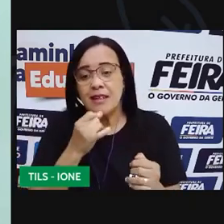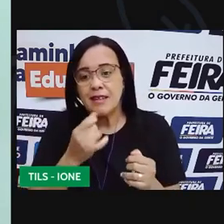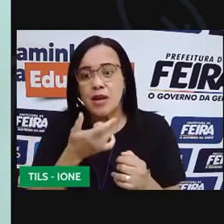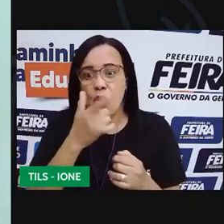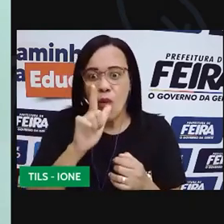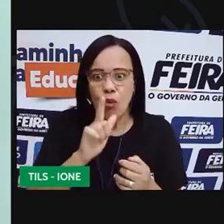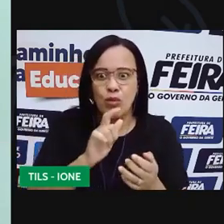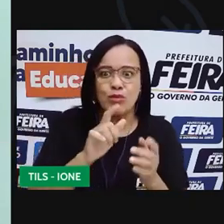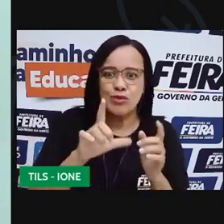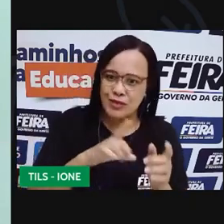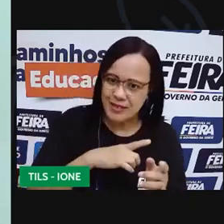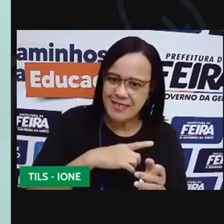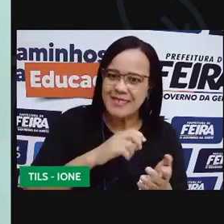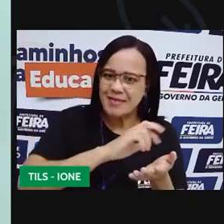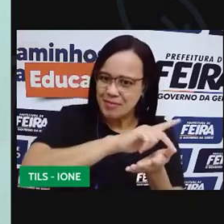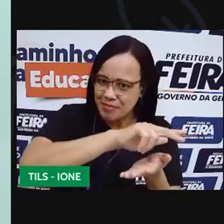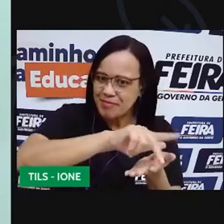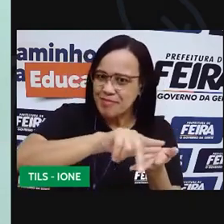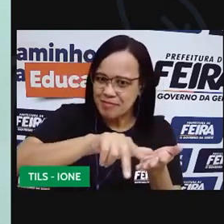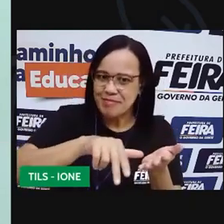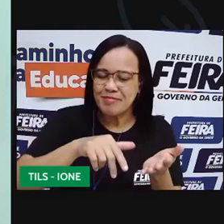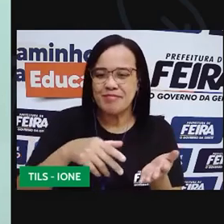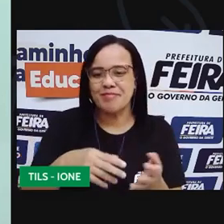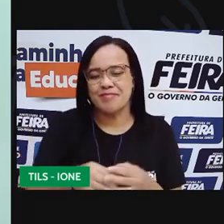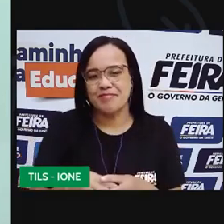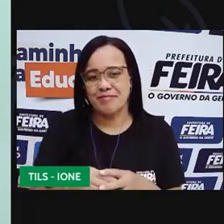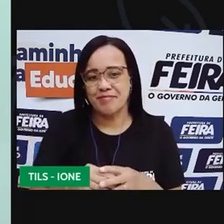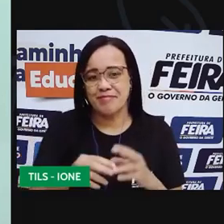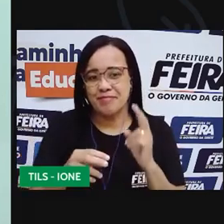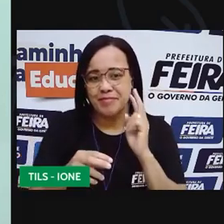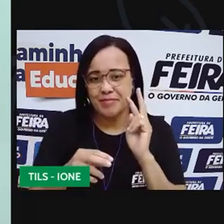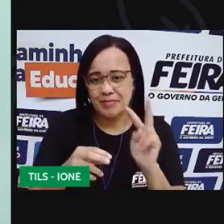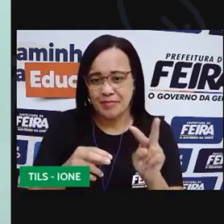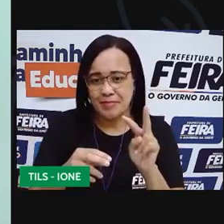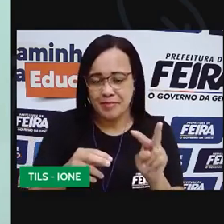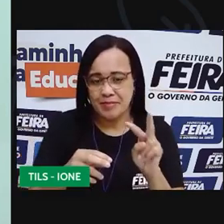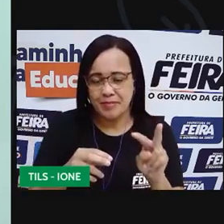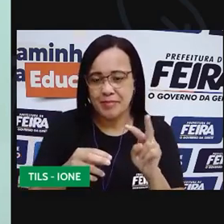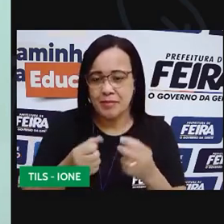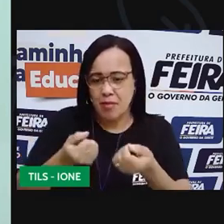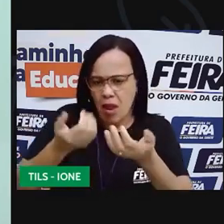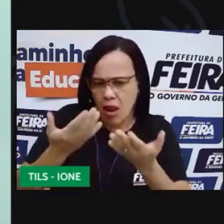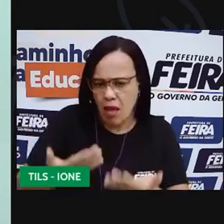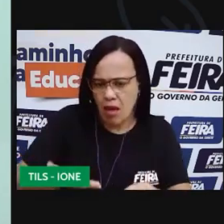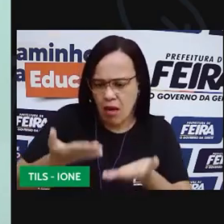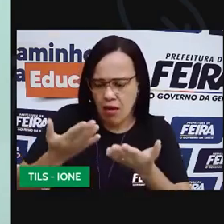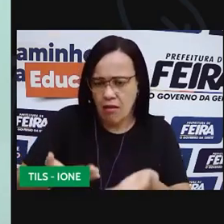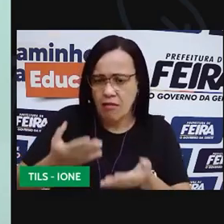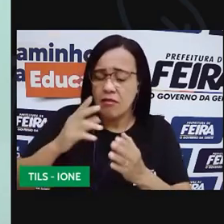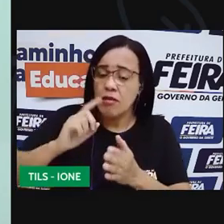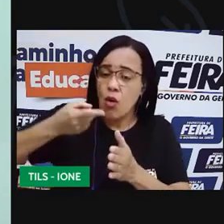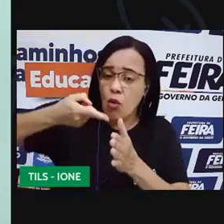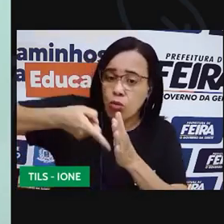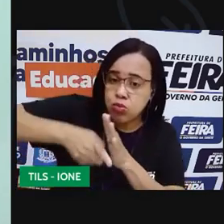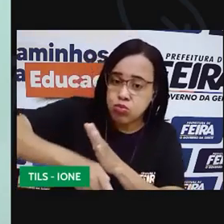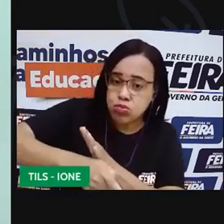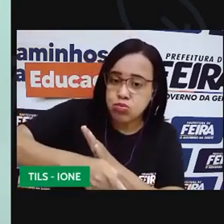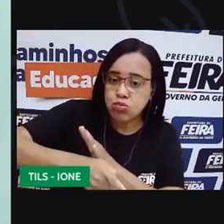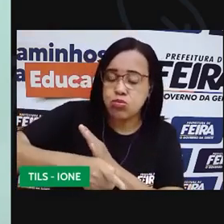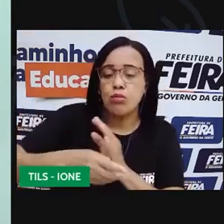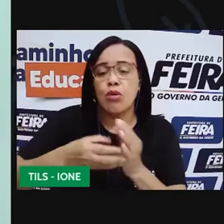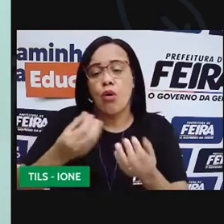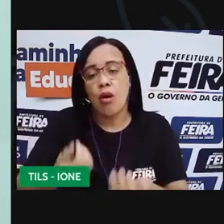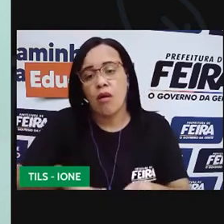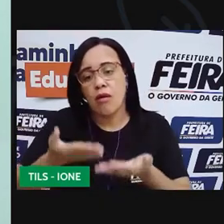Vamos ver isso, se esses objetos, eles vão afundar ou se eles vão ficar boiando. Porque os